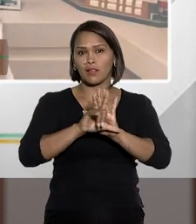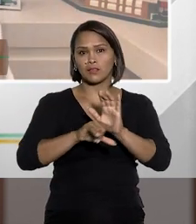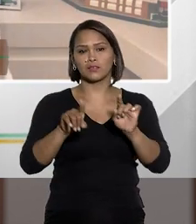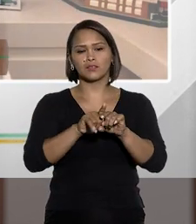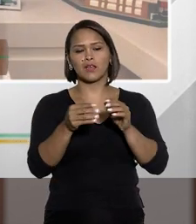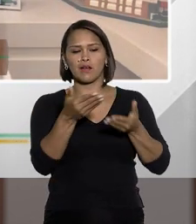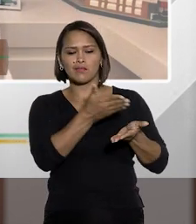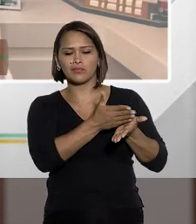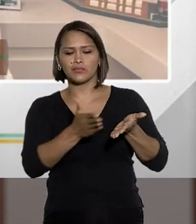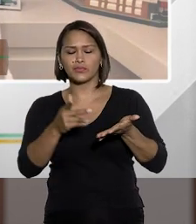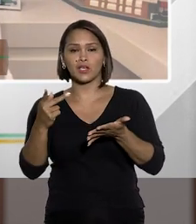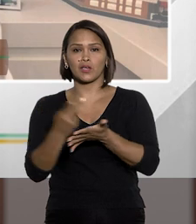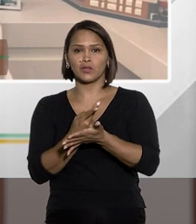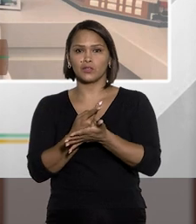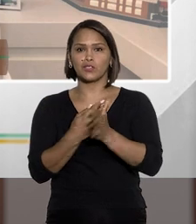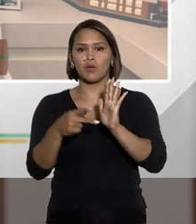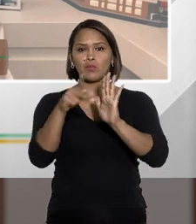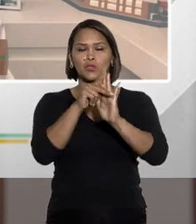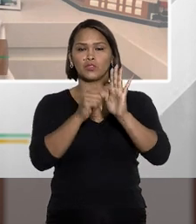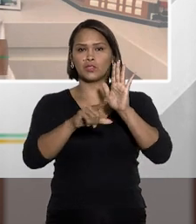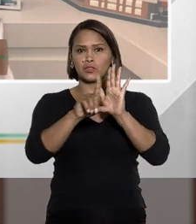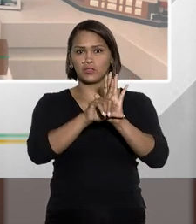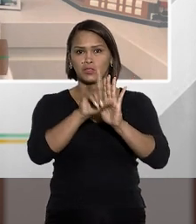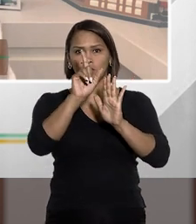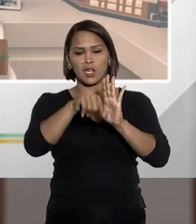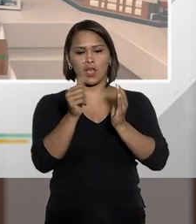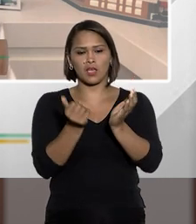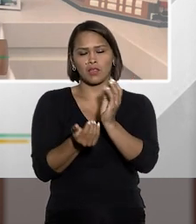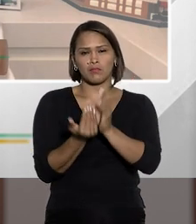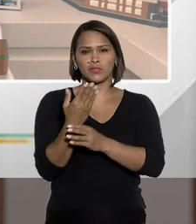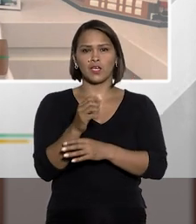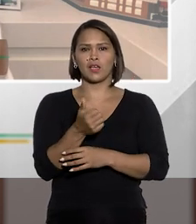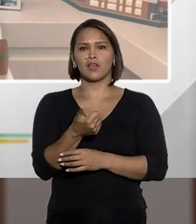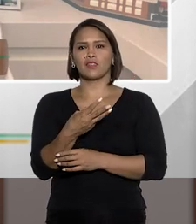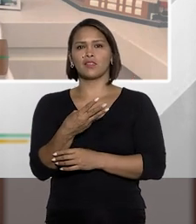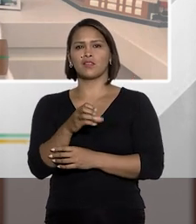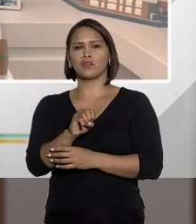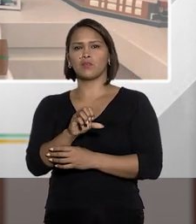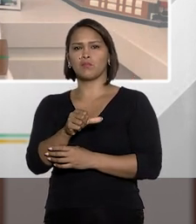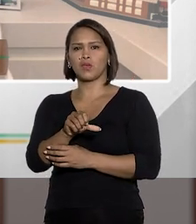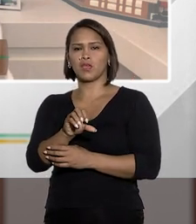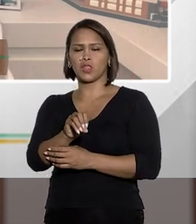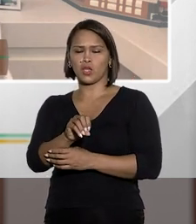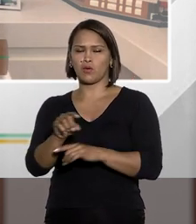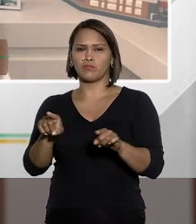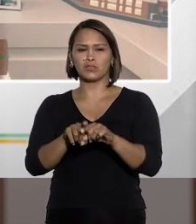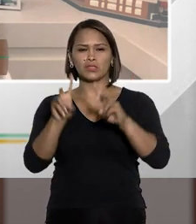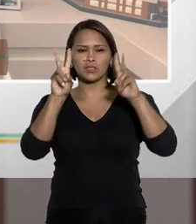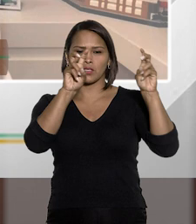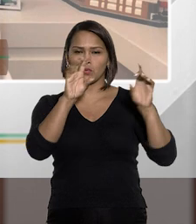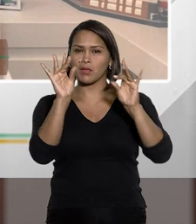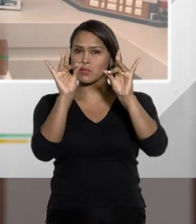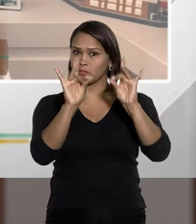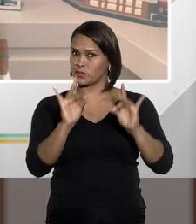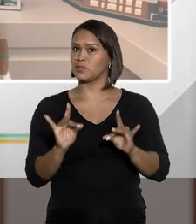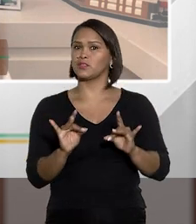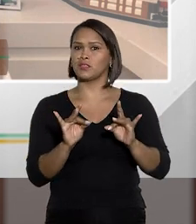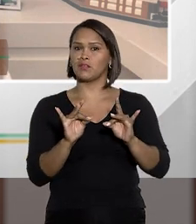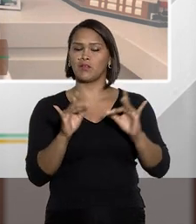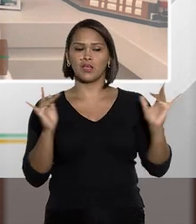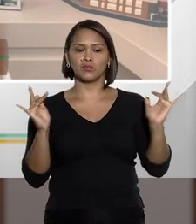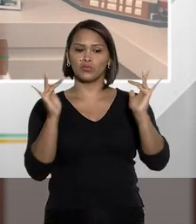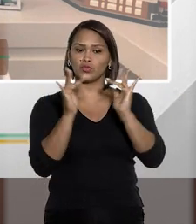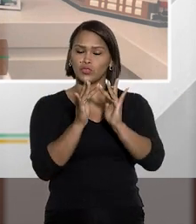legislativo, a tramitação do projeto de lei que deu em sejo a 13.869, são temas muito sensíveis,